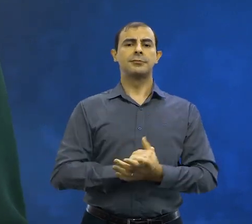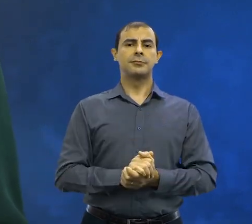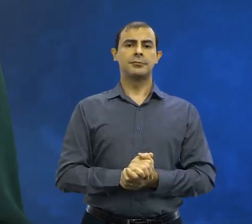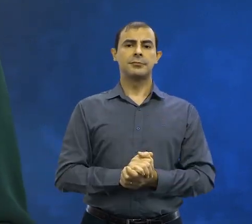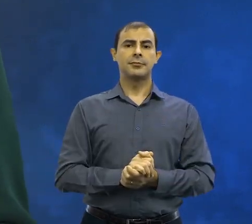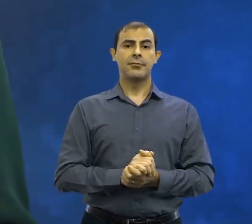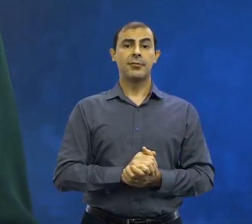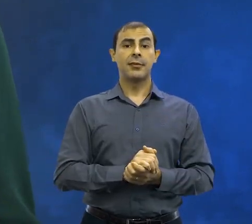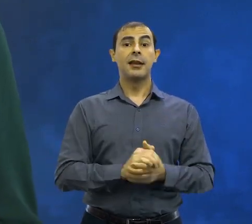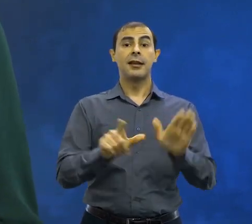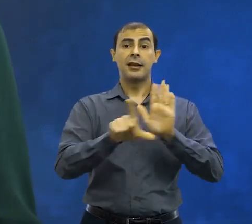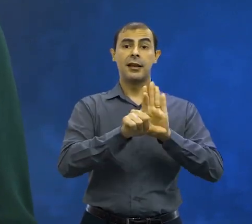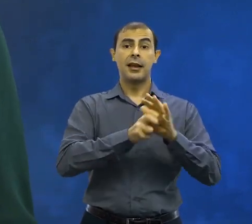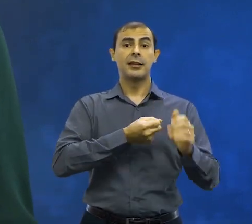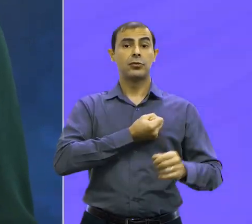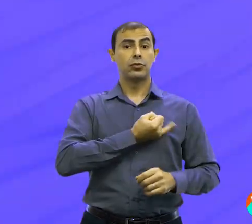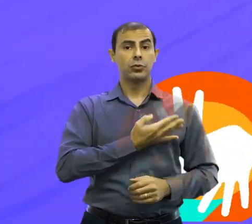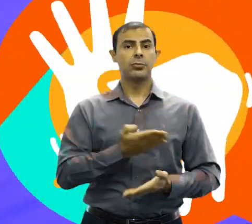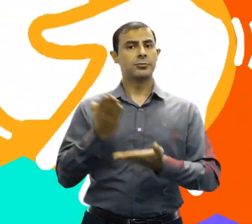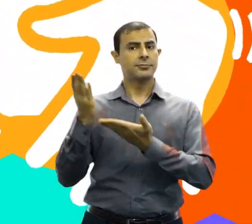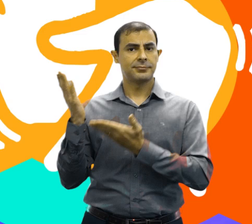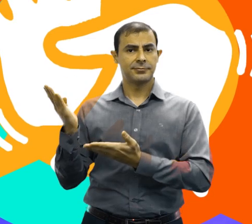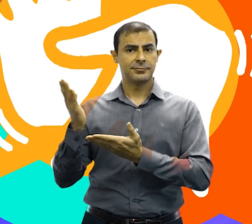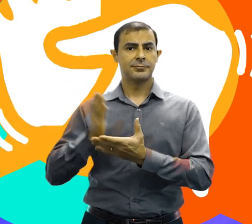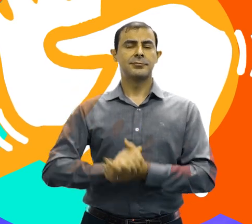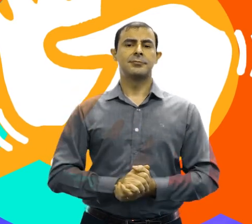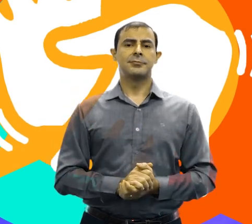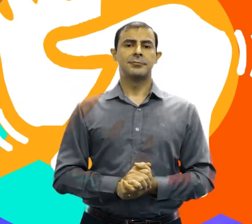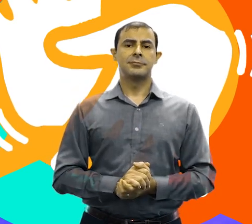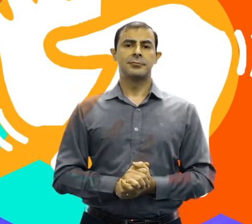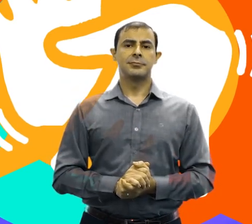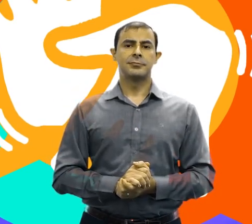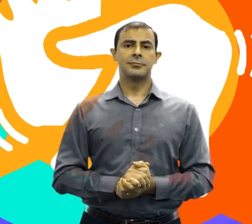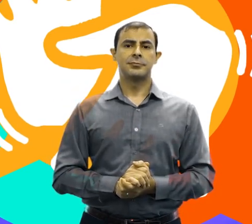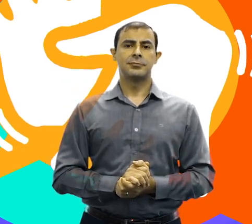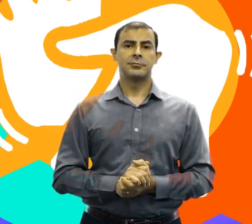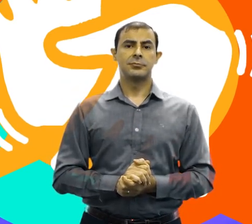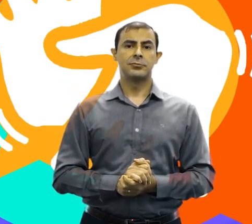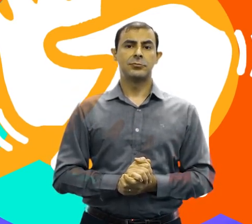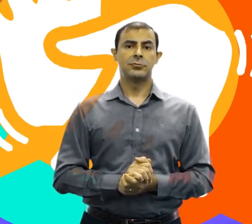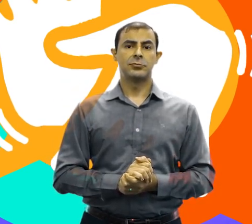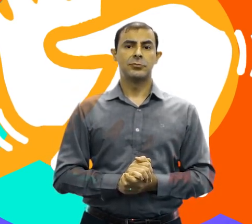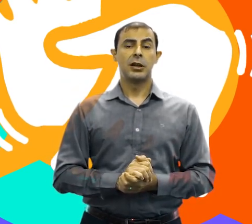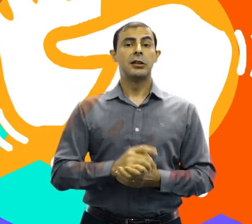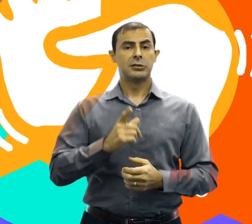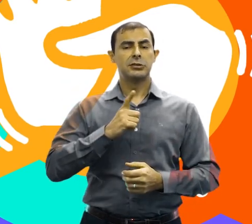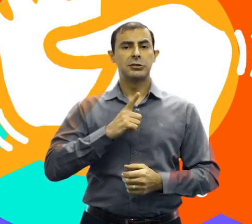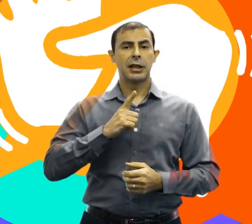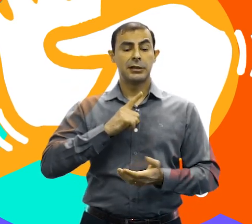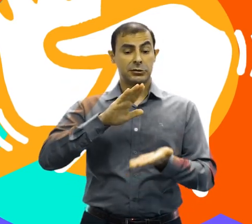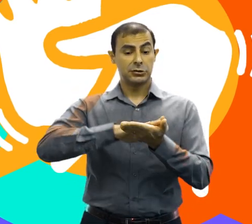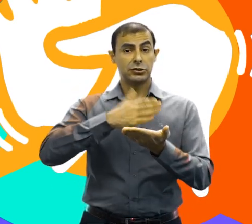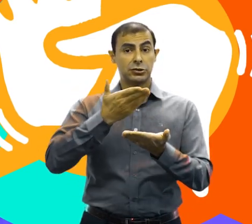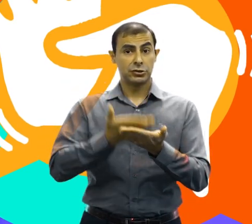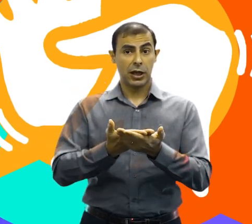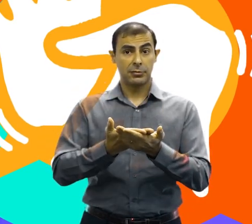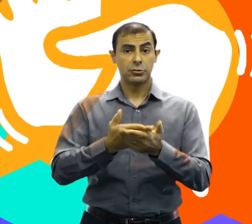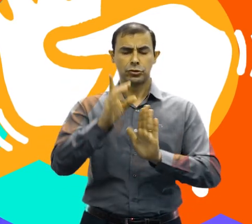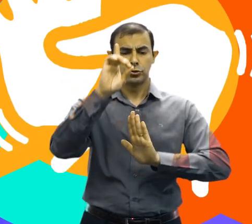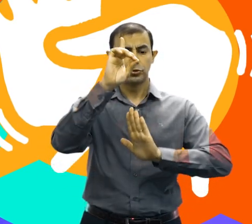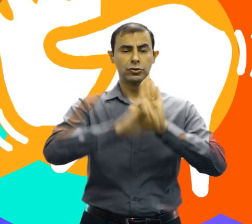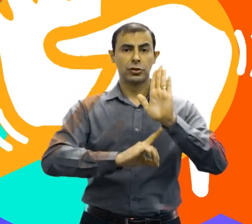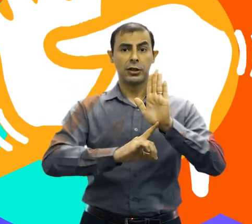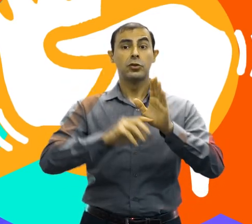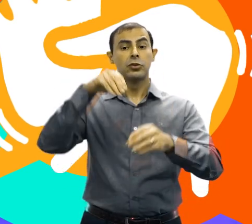complementar nº 527 de 2024, garante a presença de tradutor-intérprete de